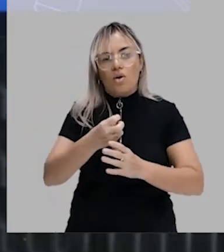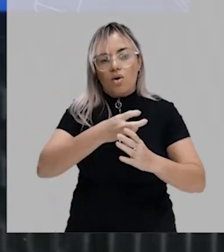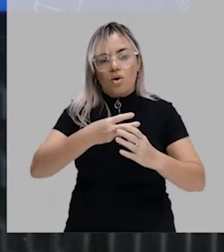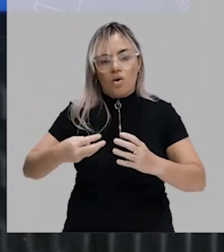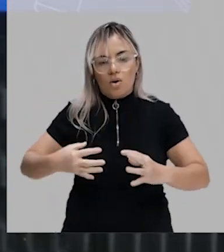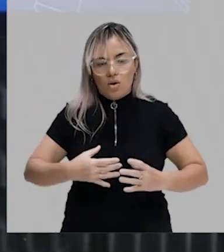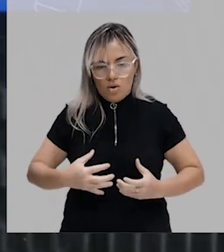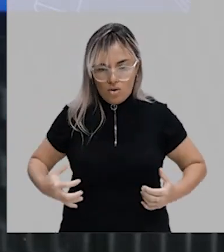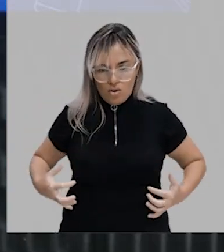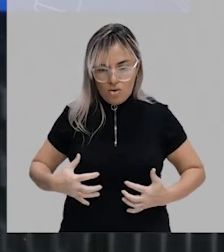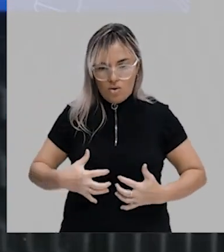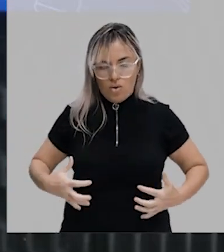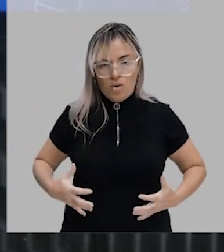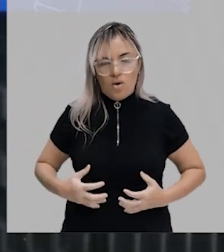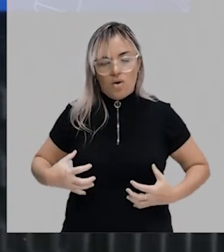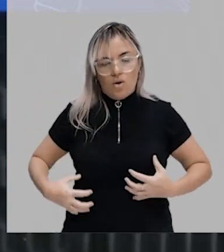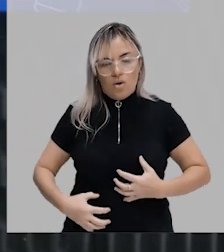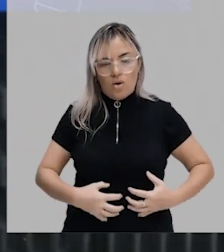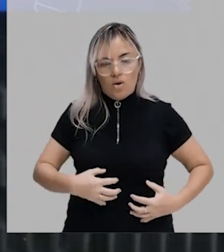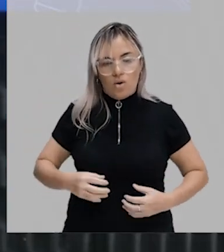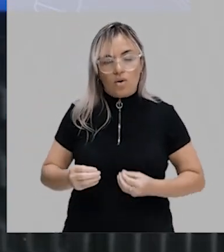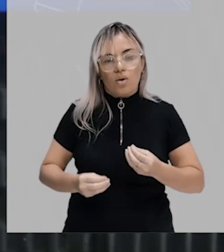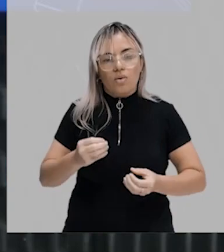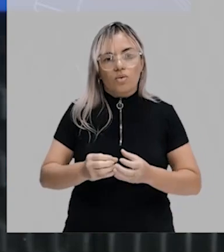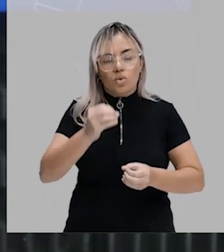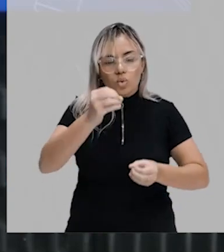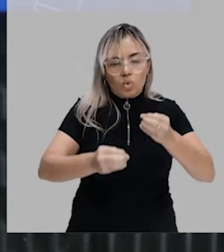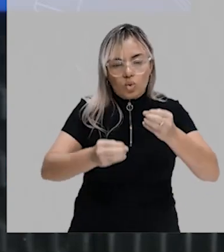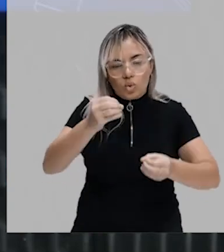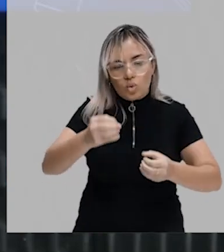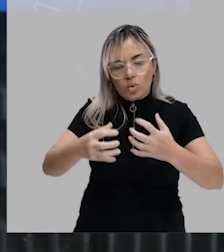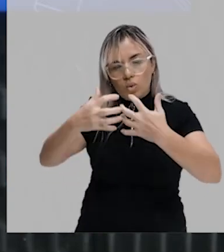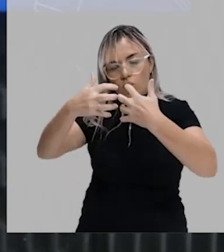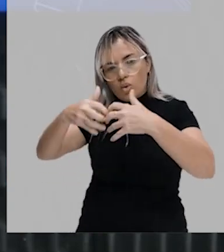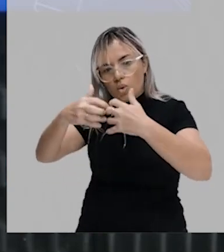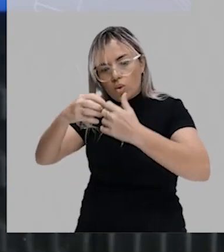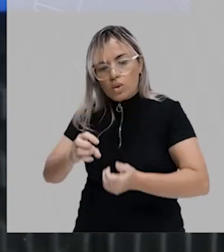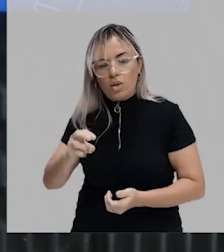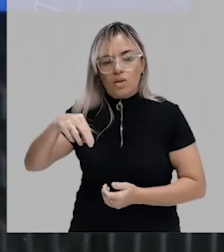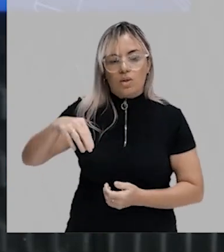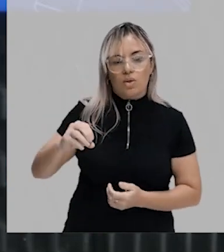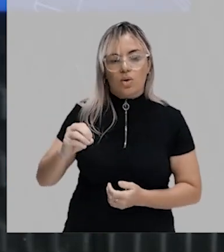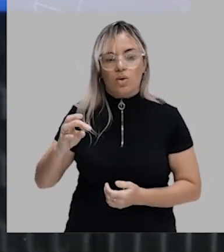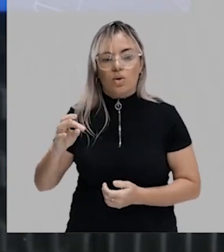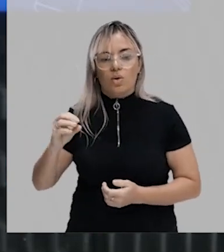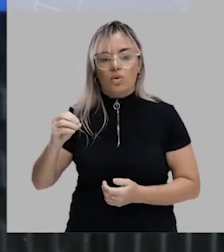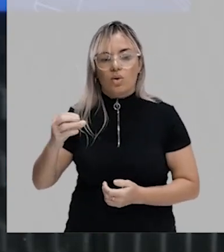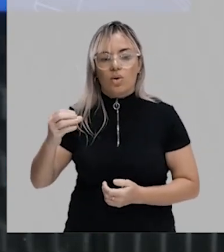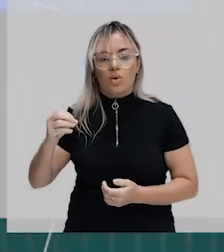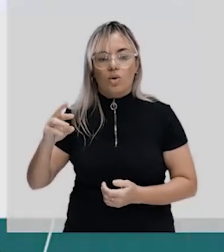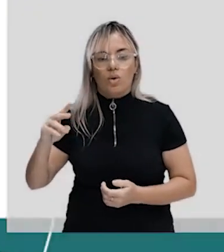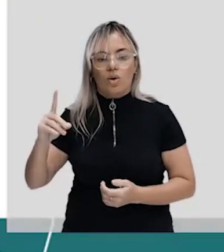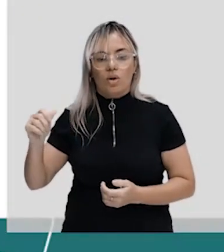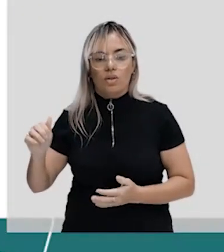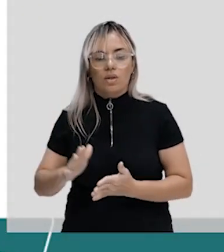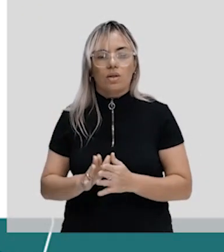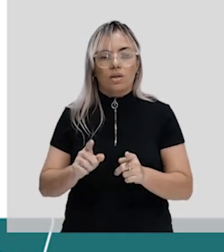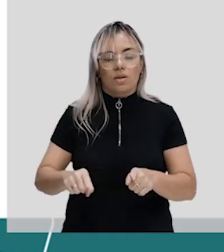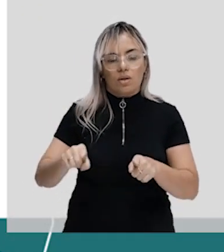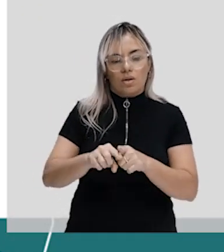órgãos, tá? Como que ocorre a formação do tubo nervoso, da notocorda, do mesoderma e do